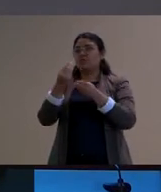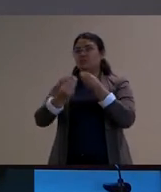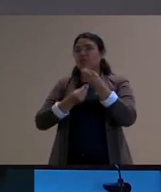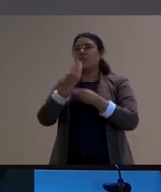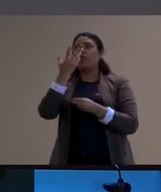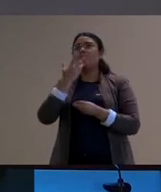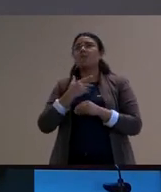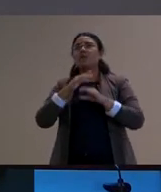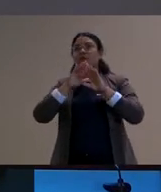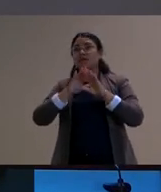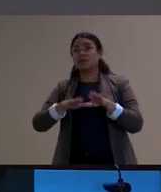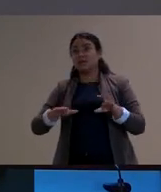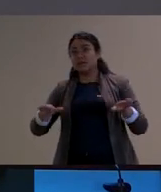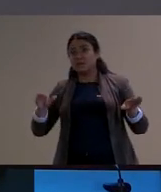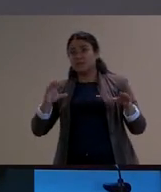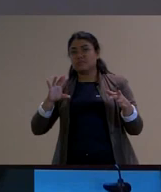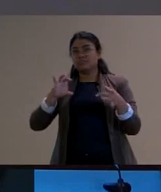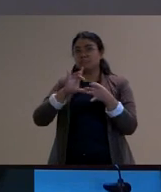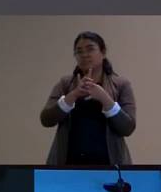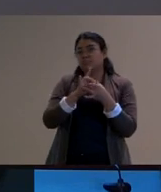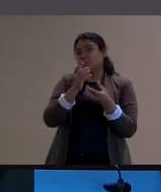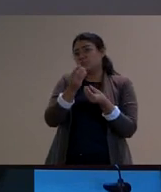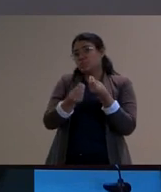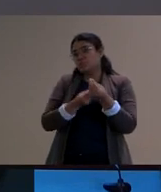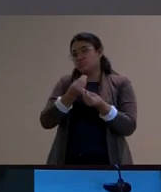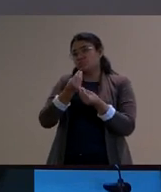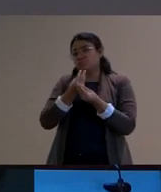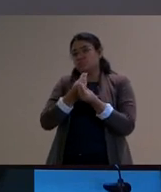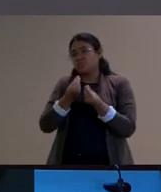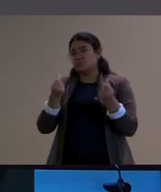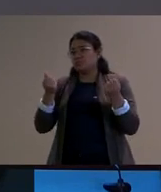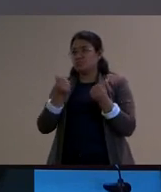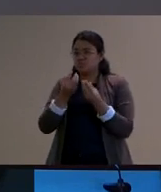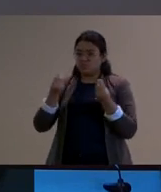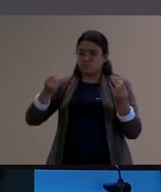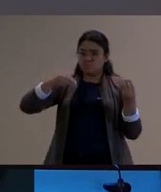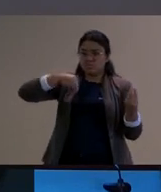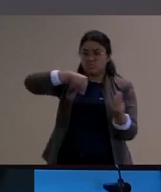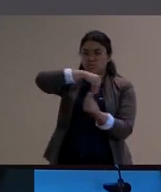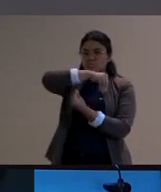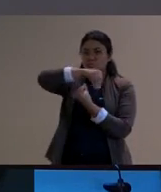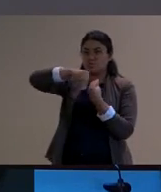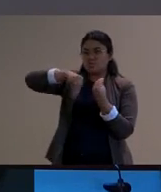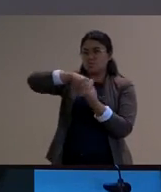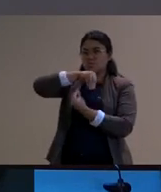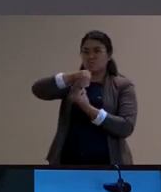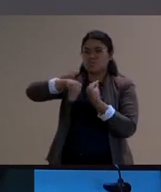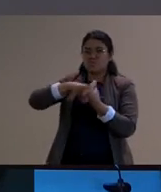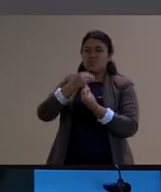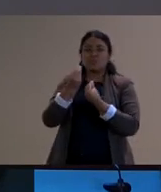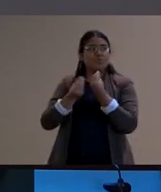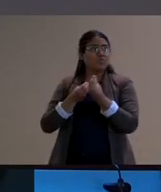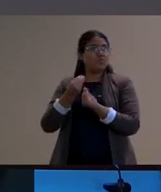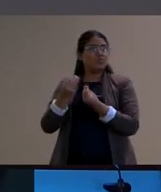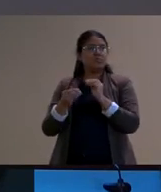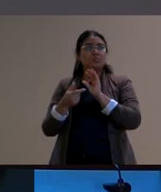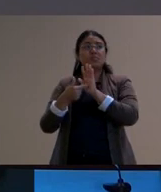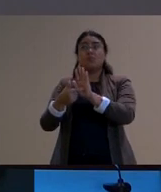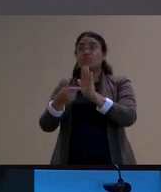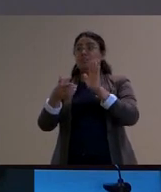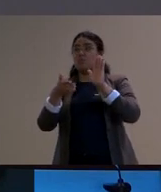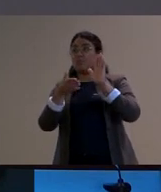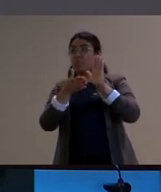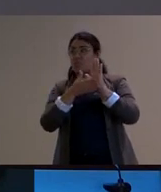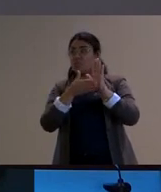faz esse movimento de mistura e aí é bem diferente do que propõe por exemplo